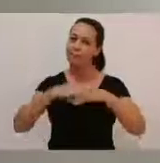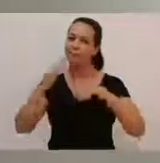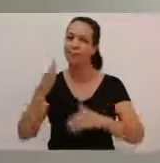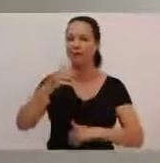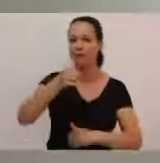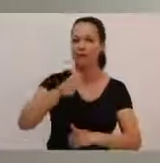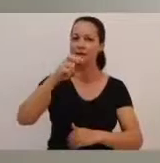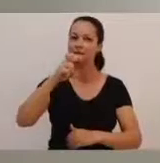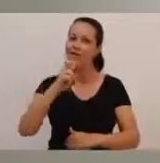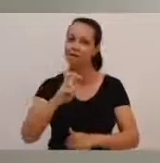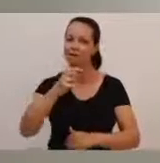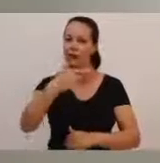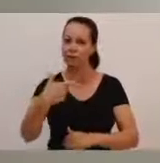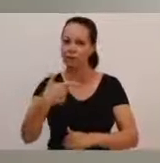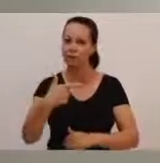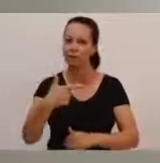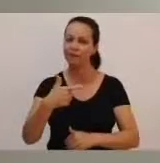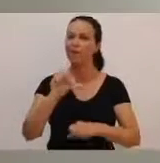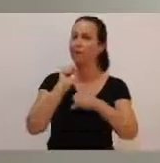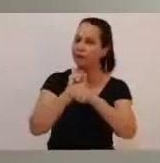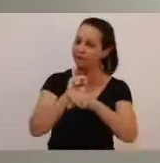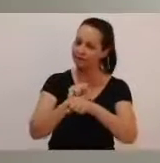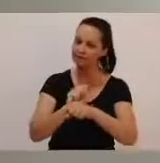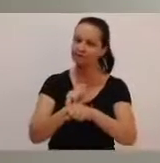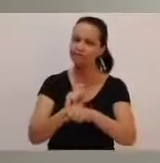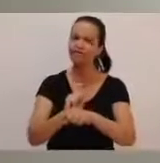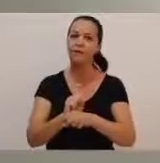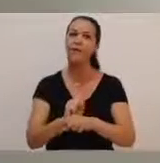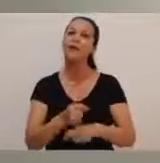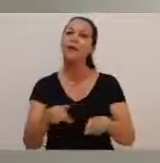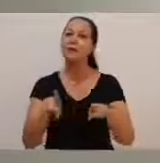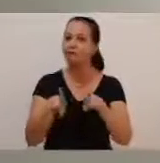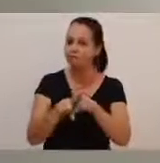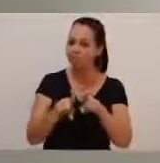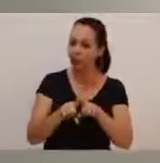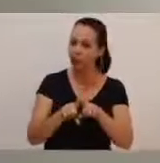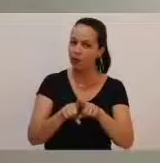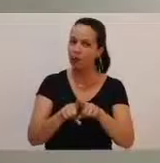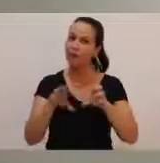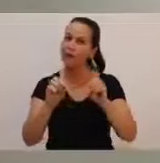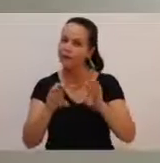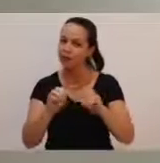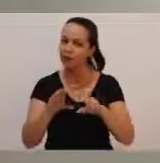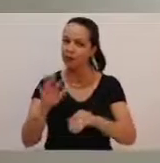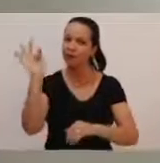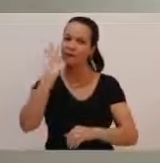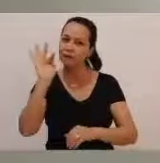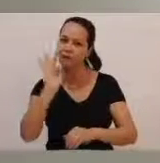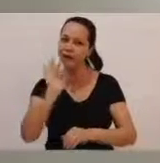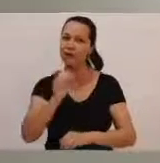mais 152 vagas de reserva, voltadas às carreiras de nível superior,